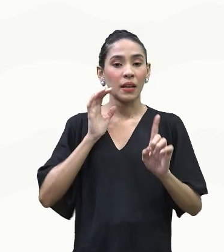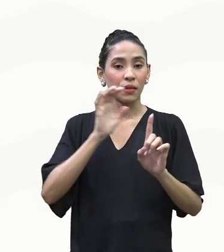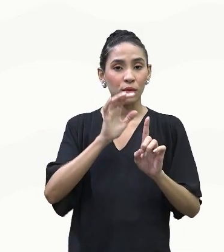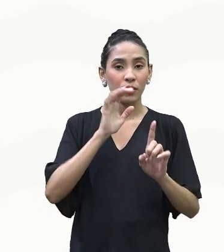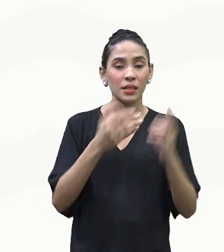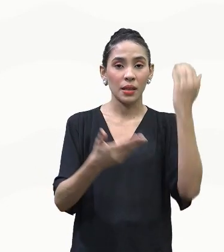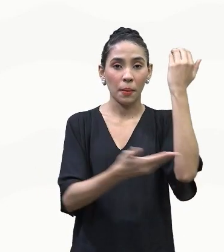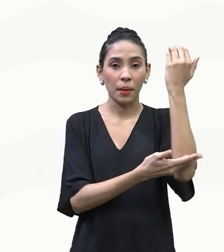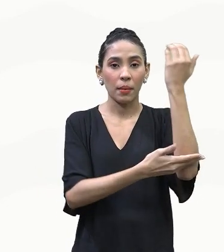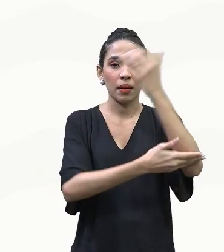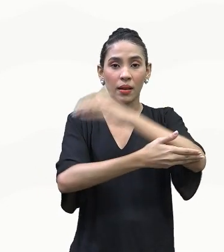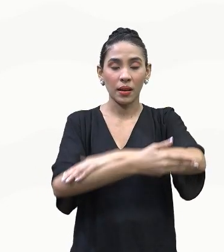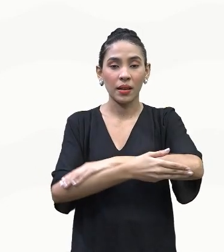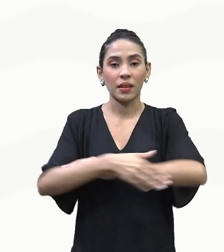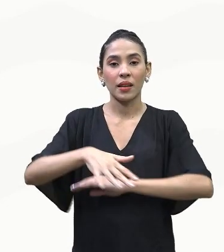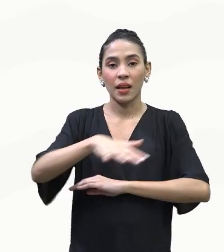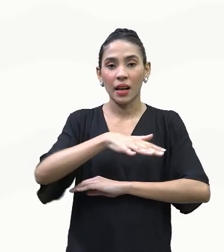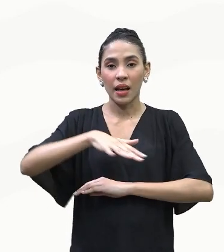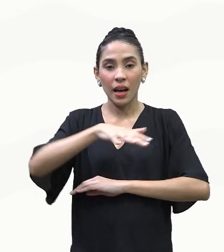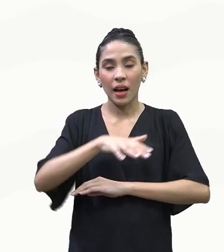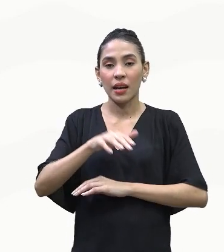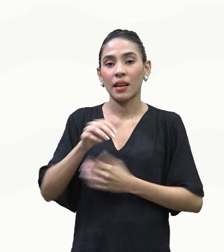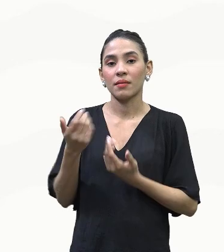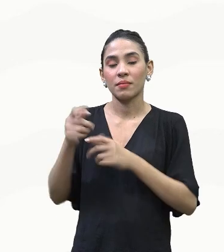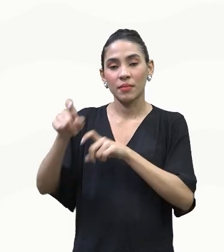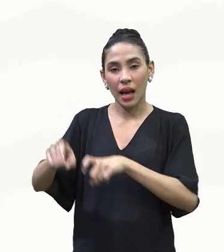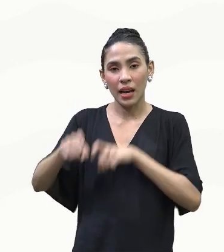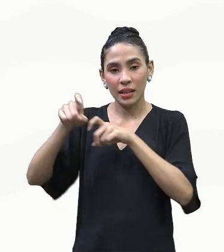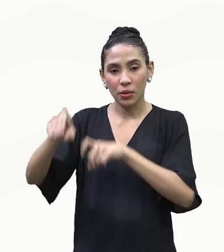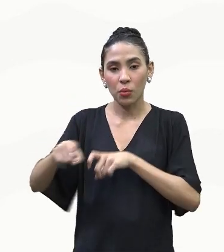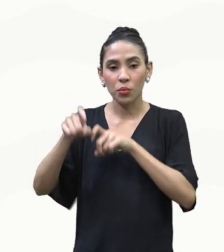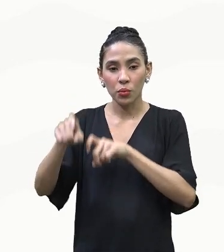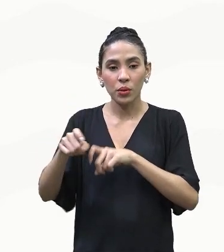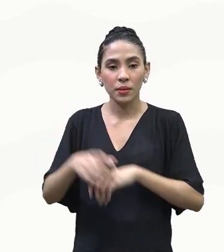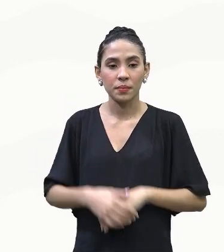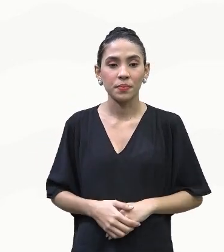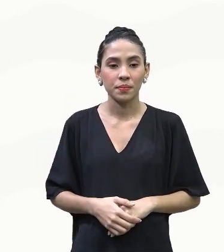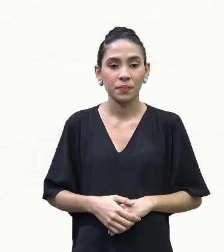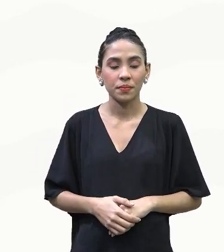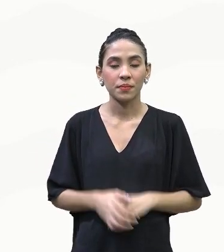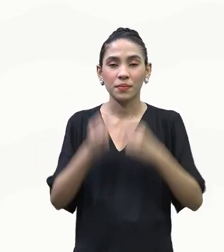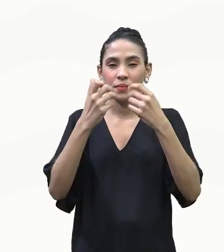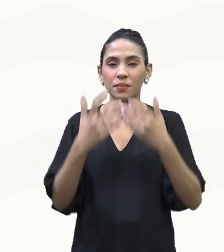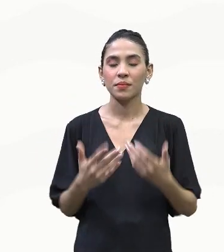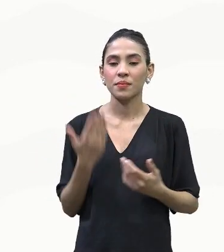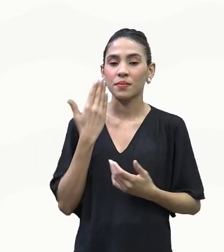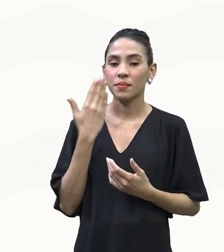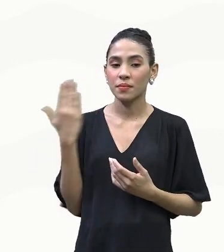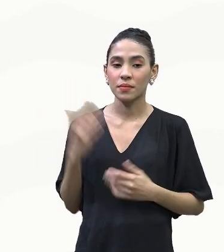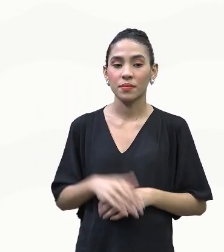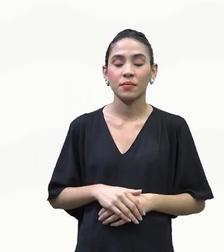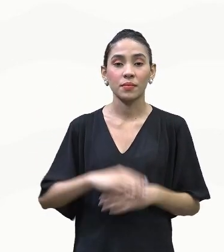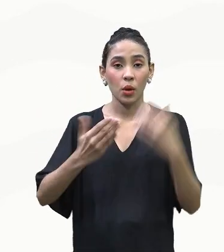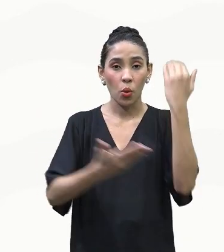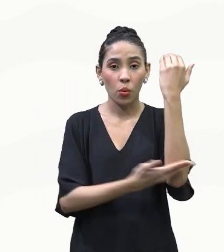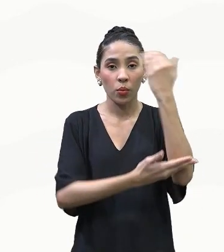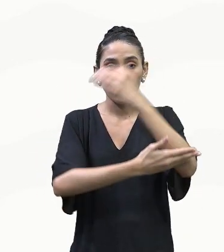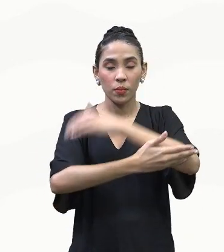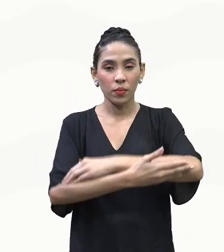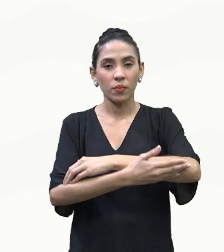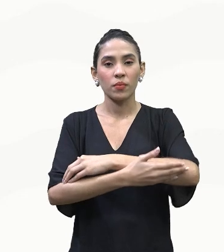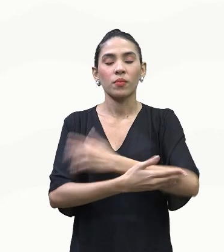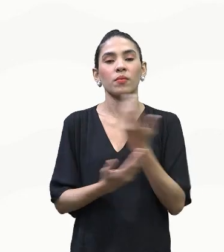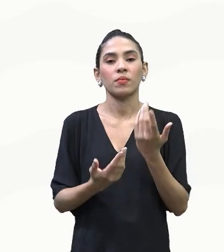desmatamento na agricultura de subsistência. E olha o que o texto fala para a gente. O desmatamento, realizado por